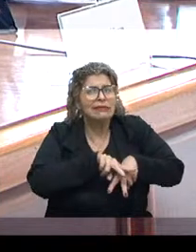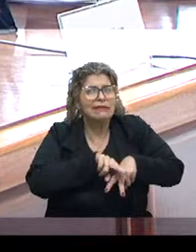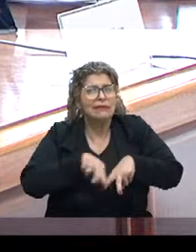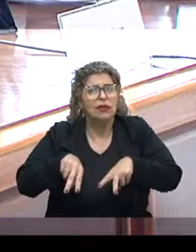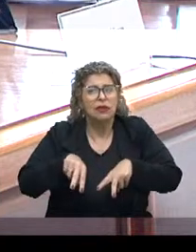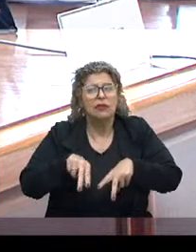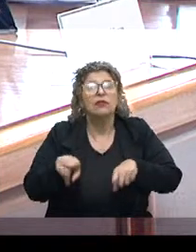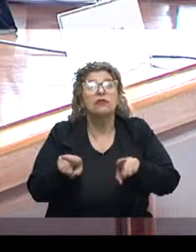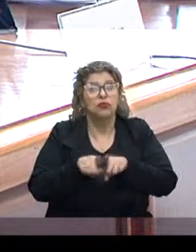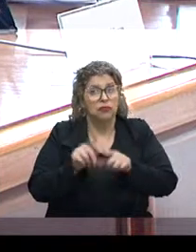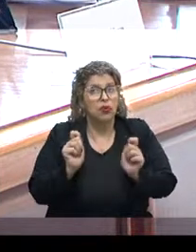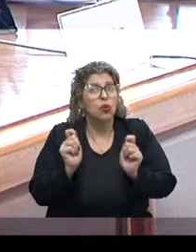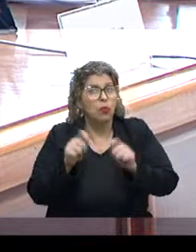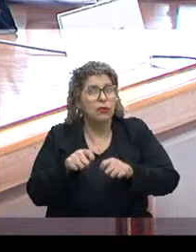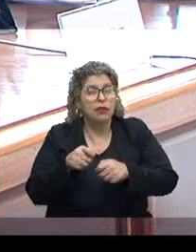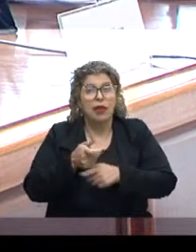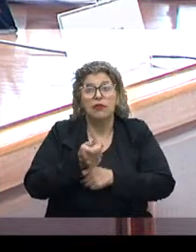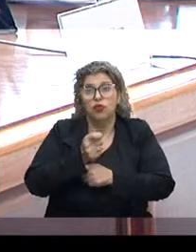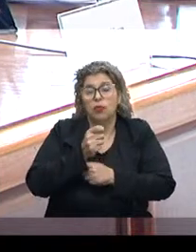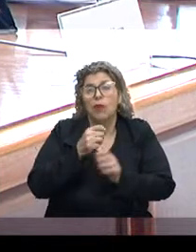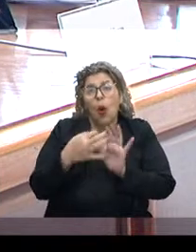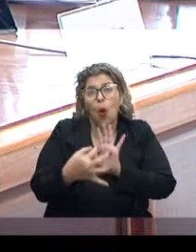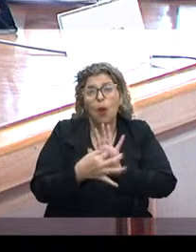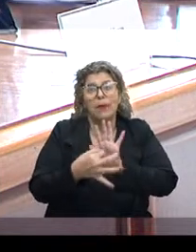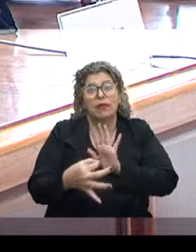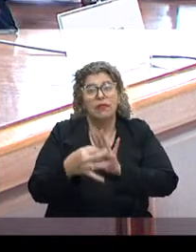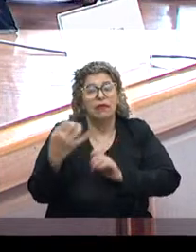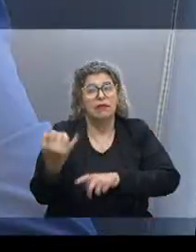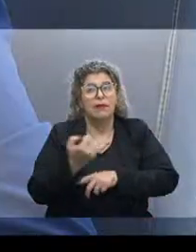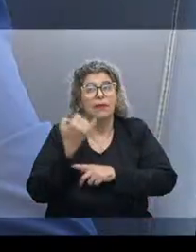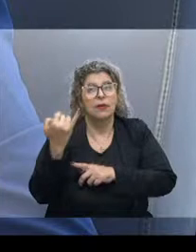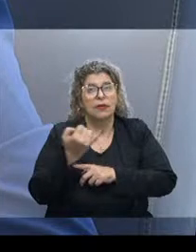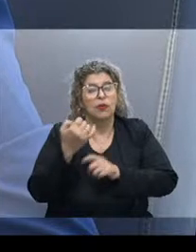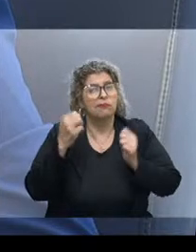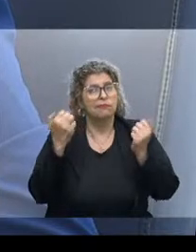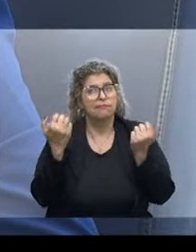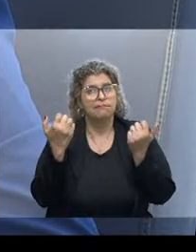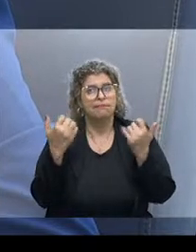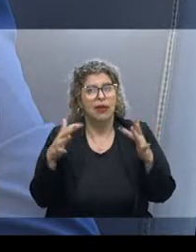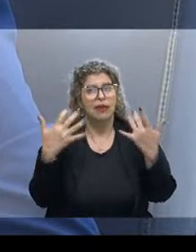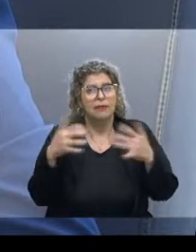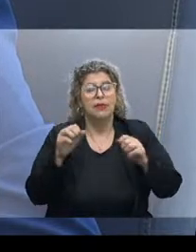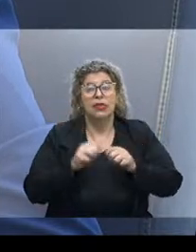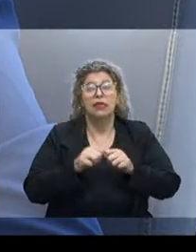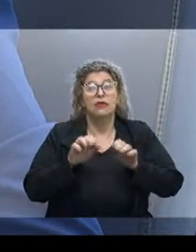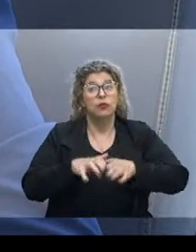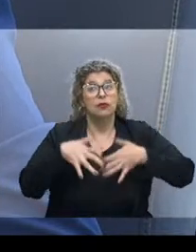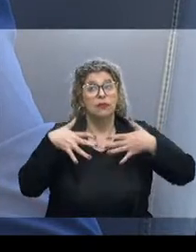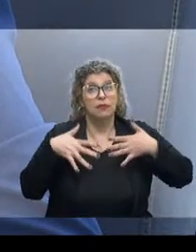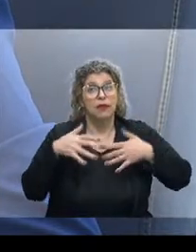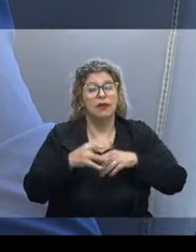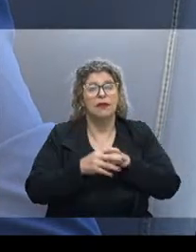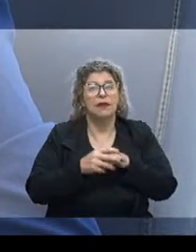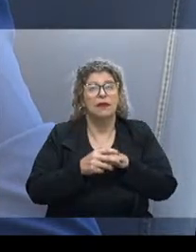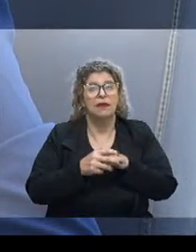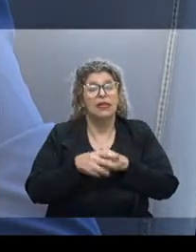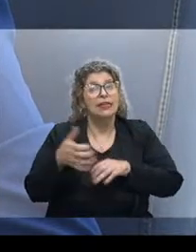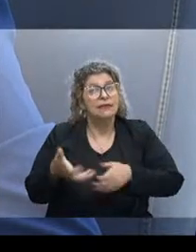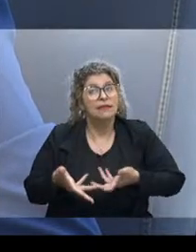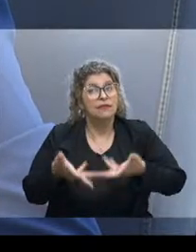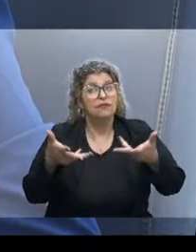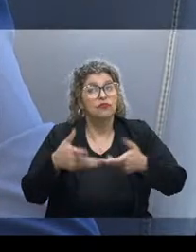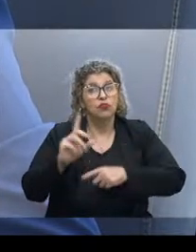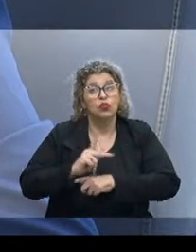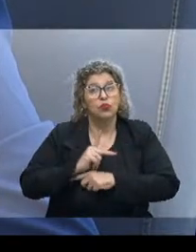que tiveram a oportunidade de opinar nesse trabalho tão importante. Então, parabenizo aqui a Assembleia Legislativa na iniciativa do